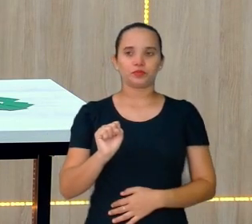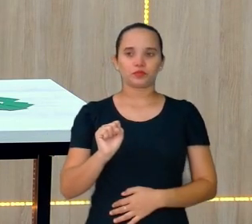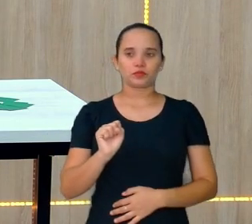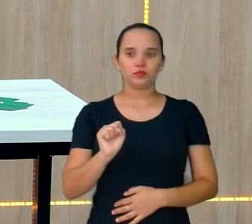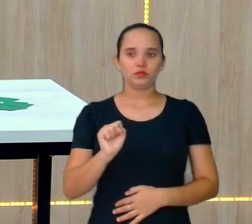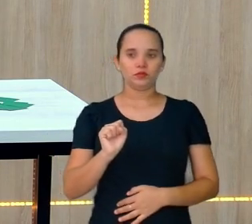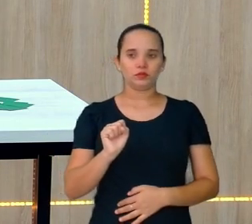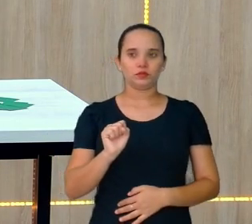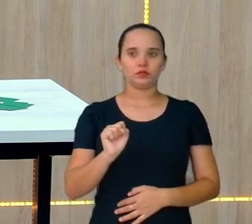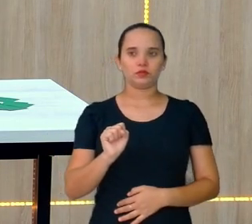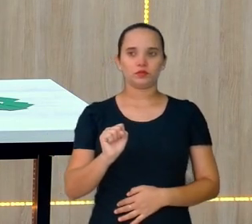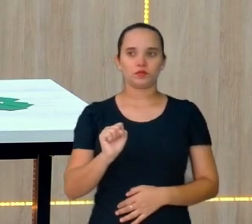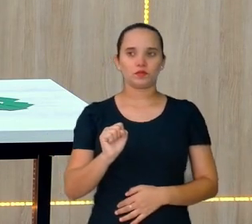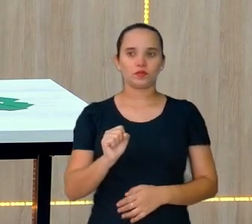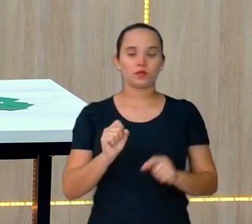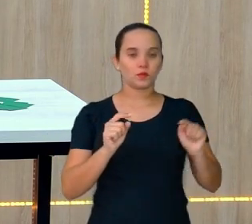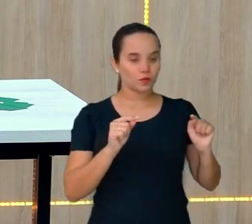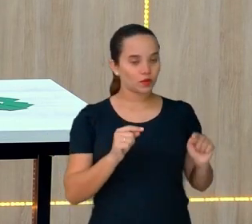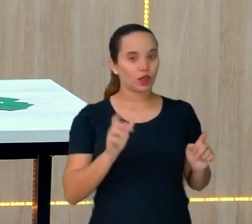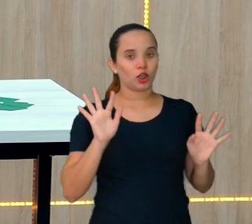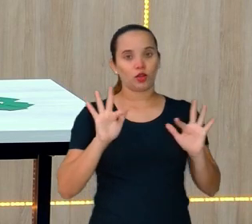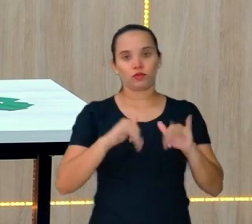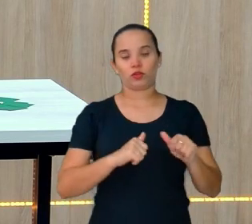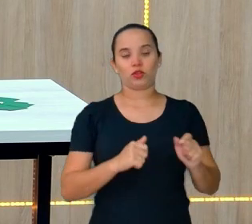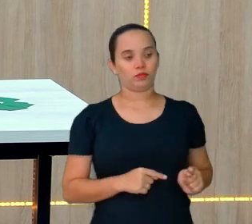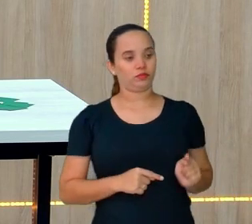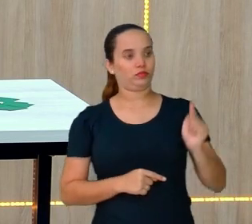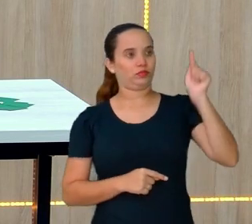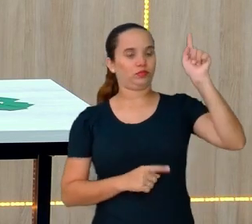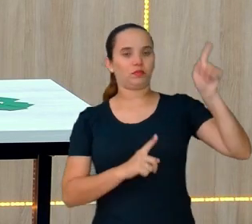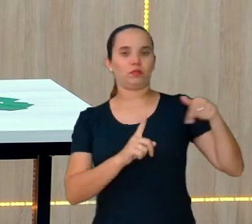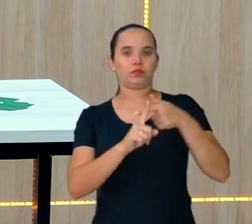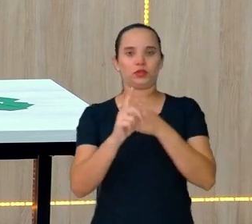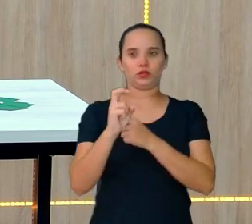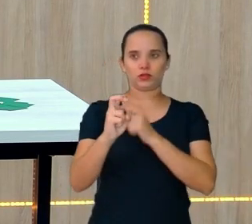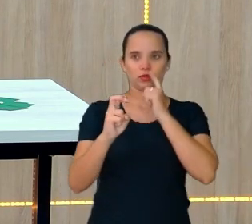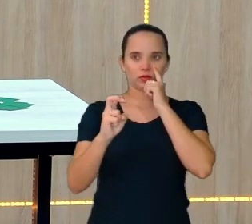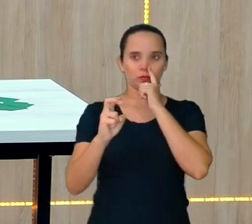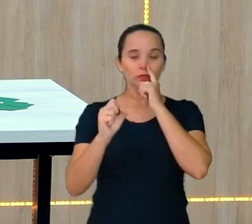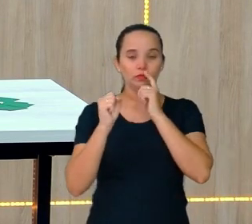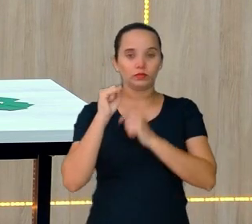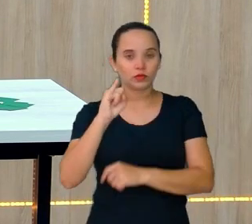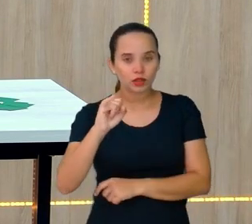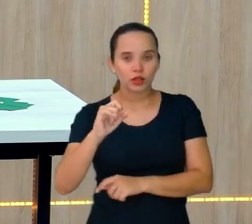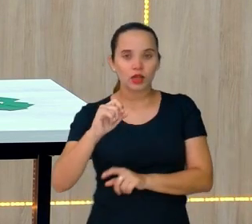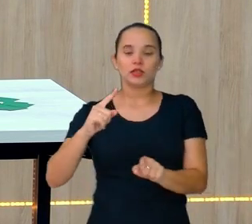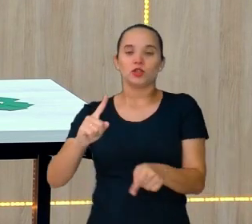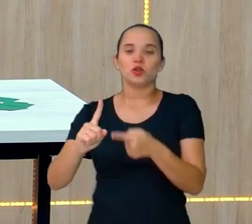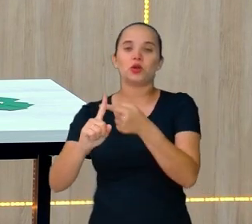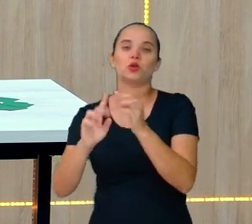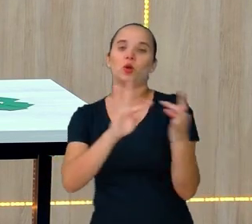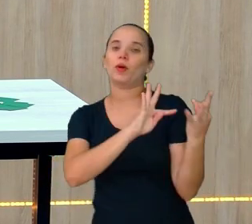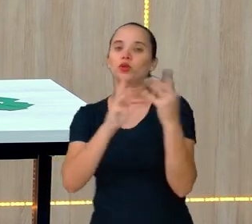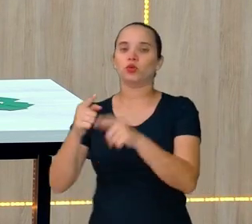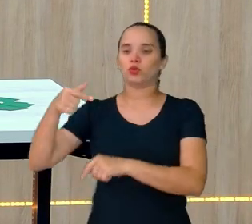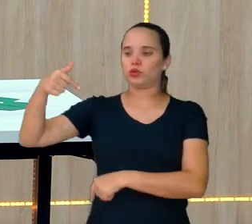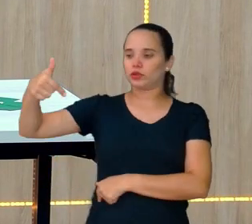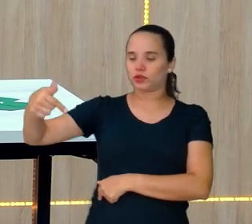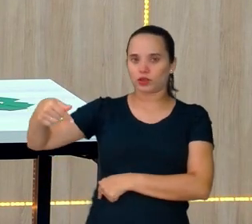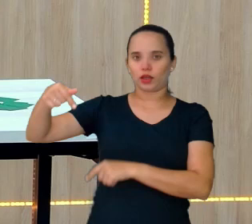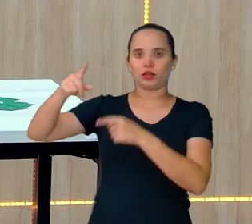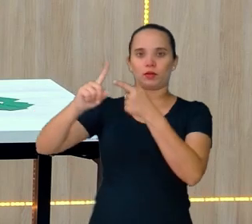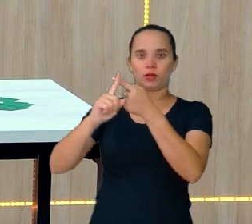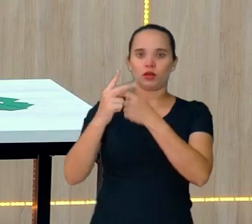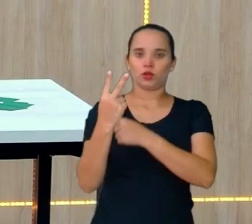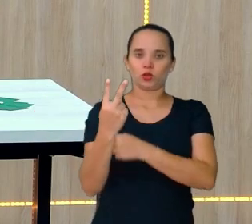Tá? E por fim, mais 5. Se eu somar 2, 7 mais 2,